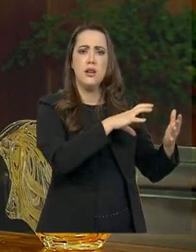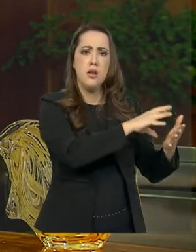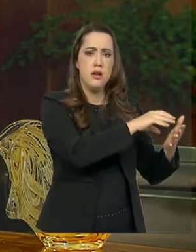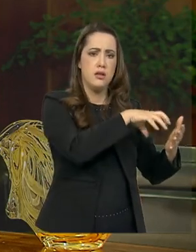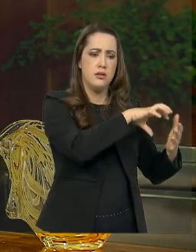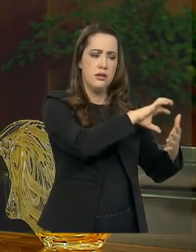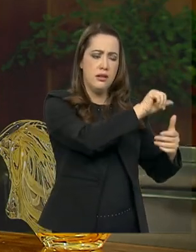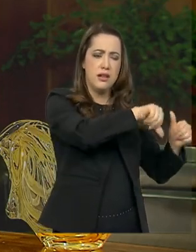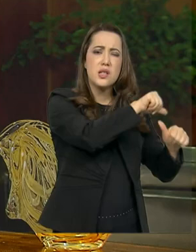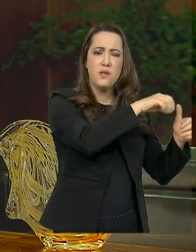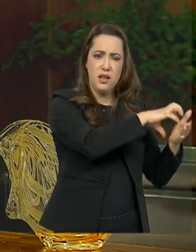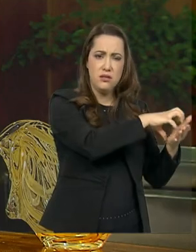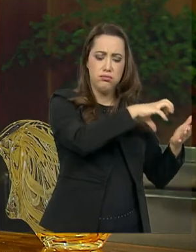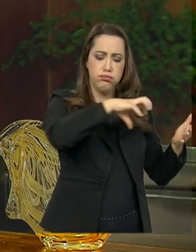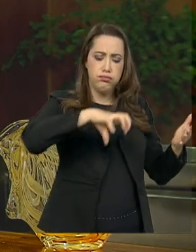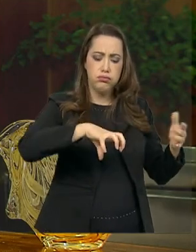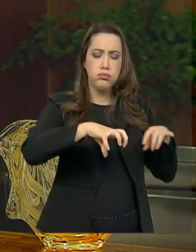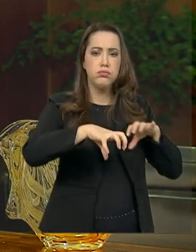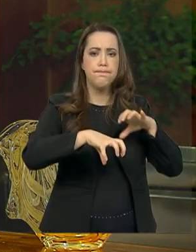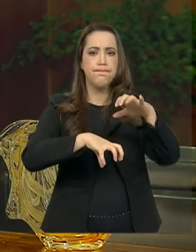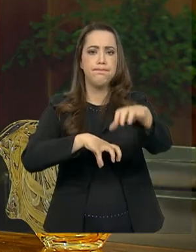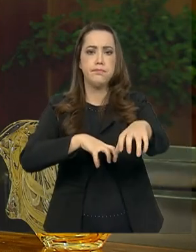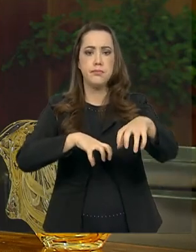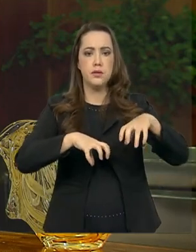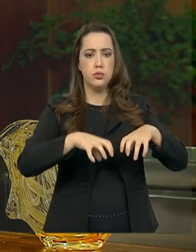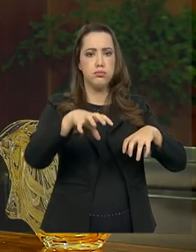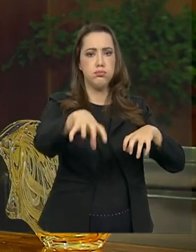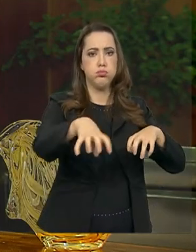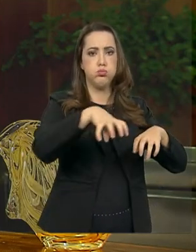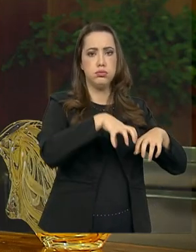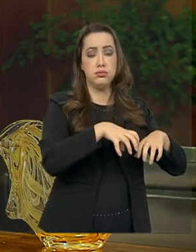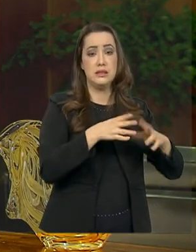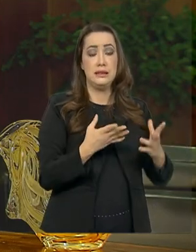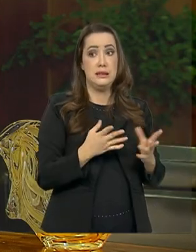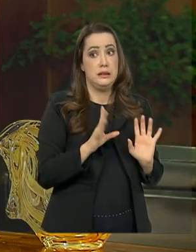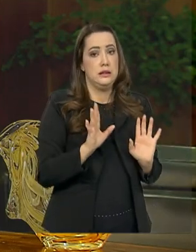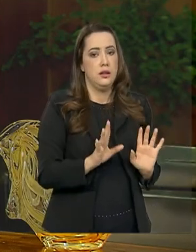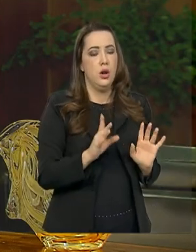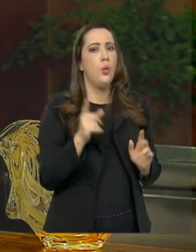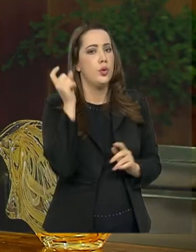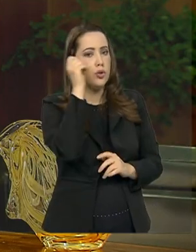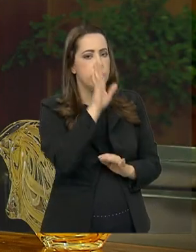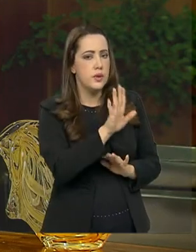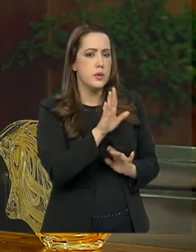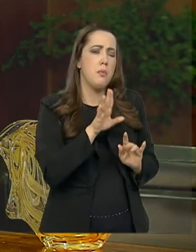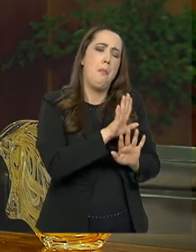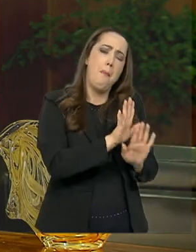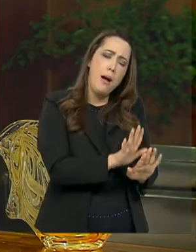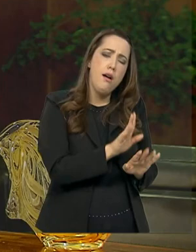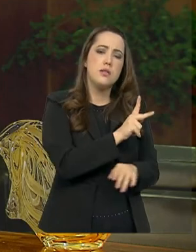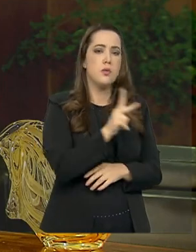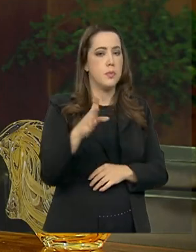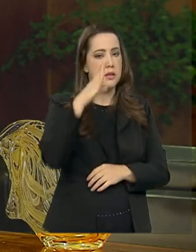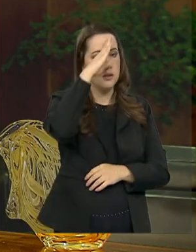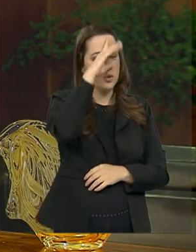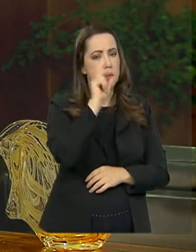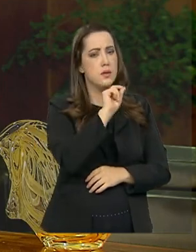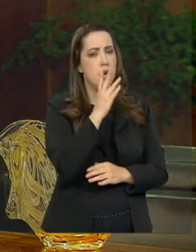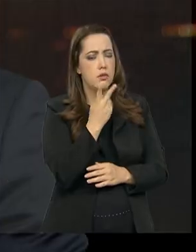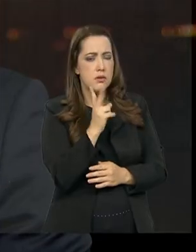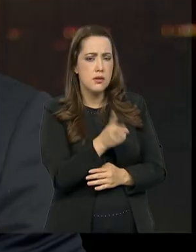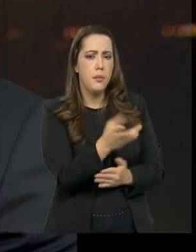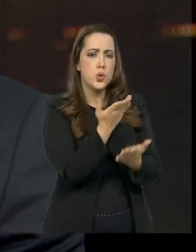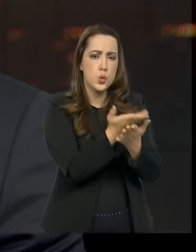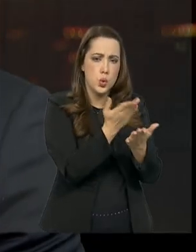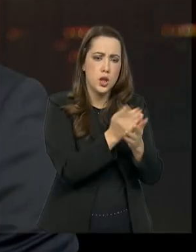possibilidade. Então, as mudanças estão sempre sendo avaliadas e o presidente tem tido a tranquilidade de adotá-las da maneira mais tranquila